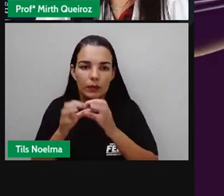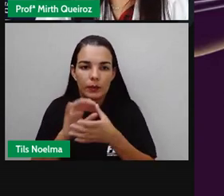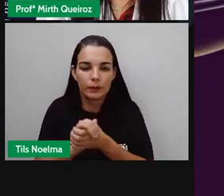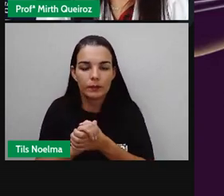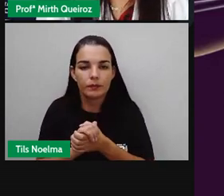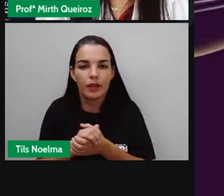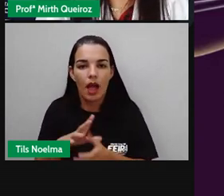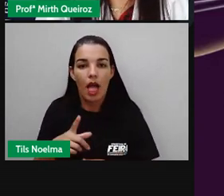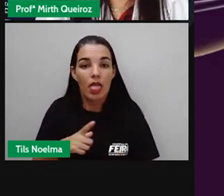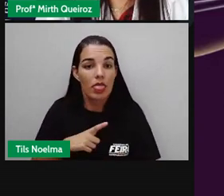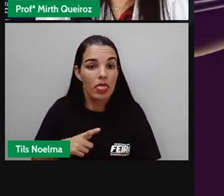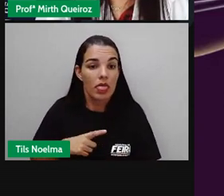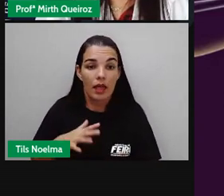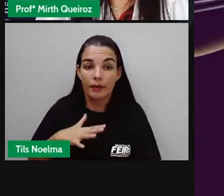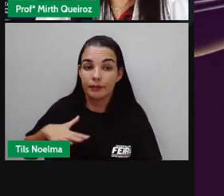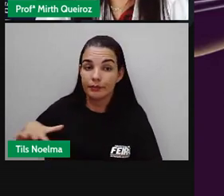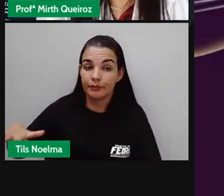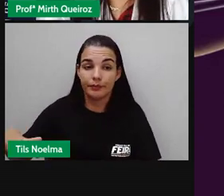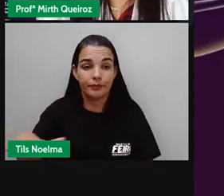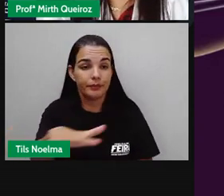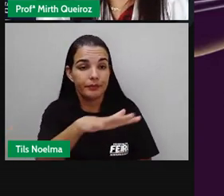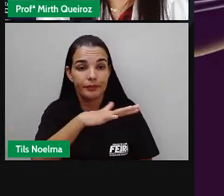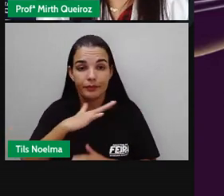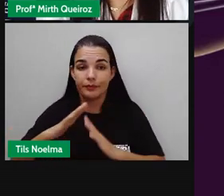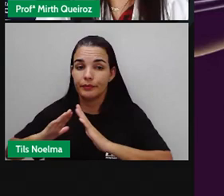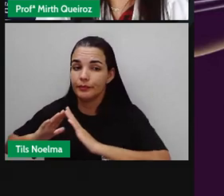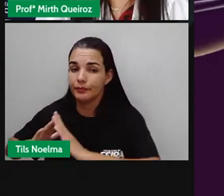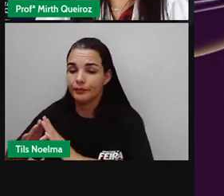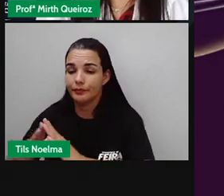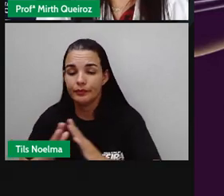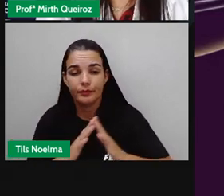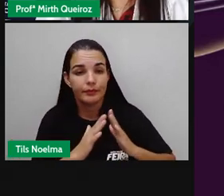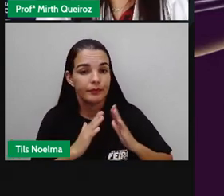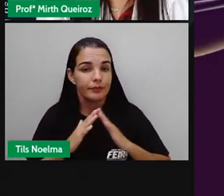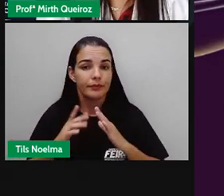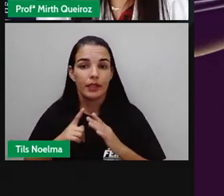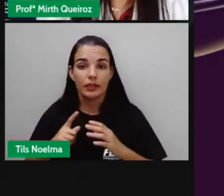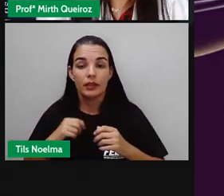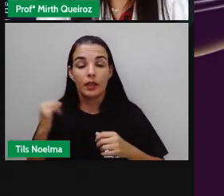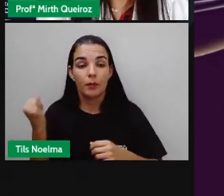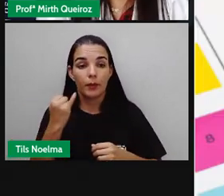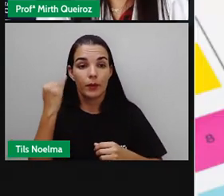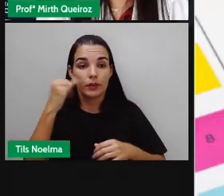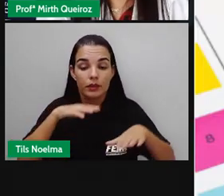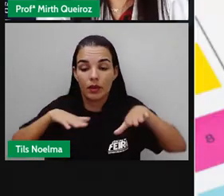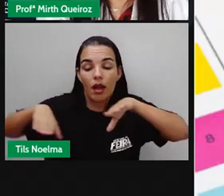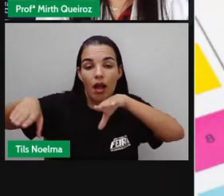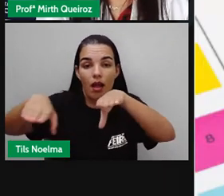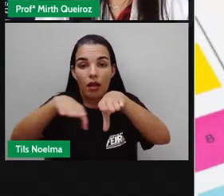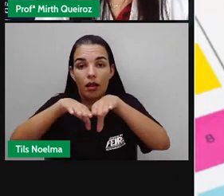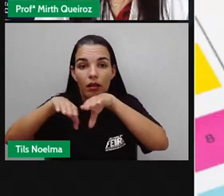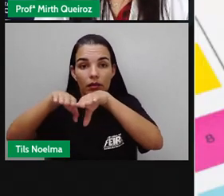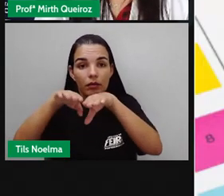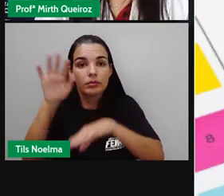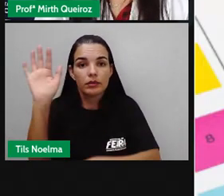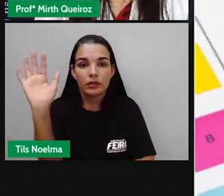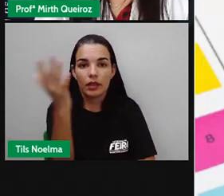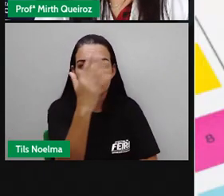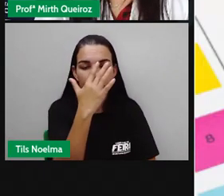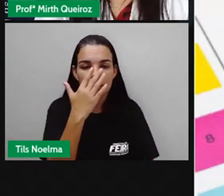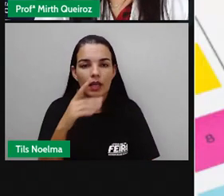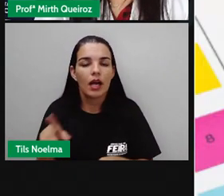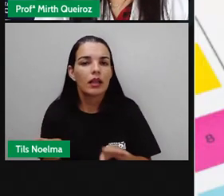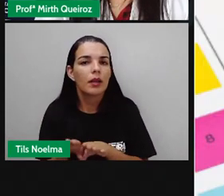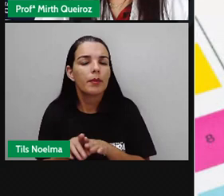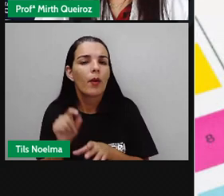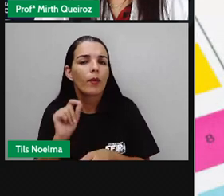Habitam em todas as partes do planeta e são importantes para a manutenção e equilíbrio da natureza. A